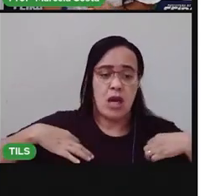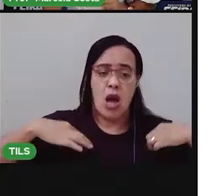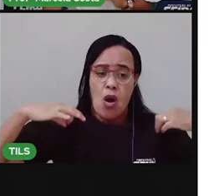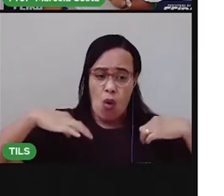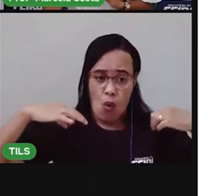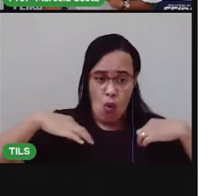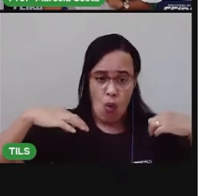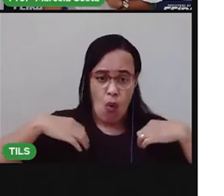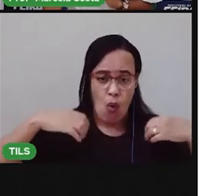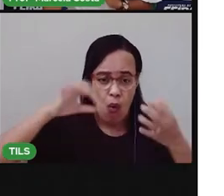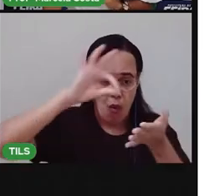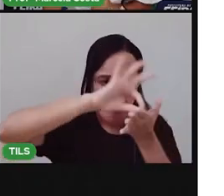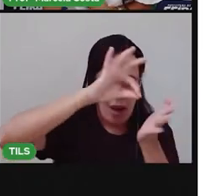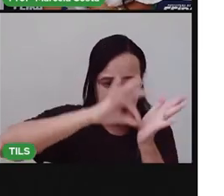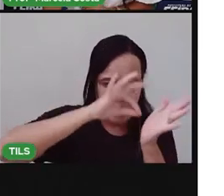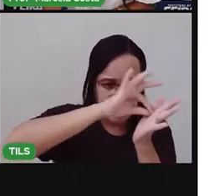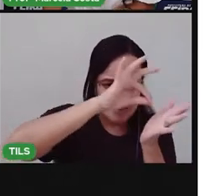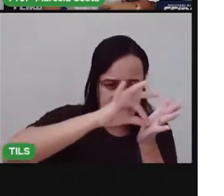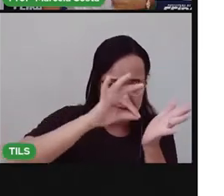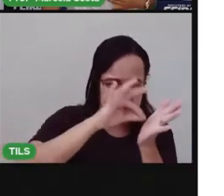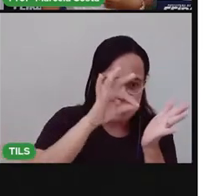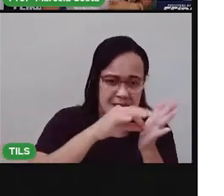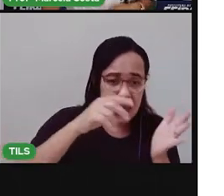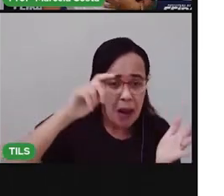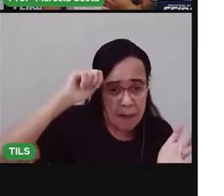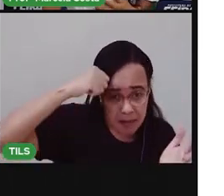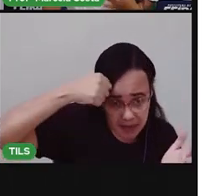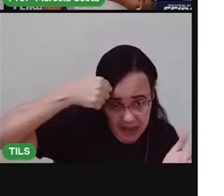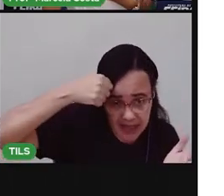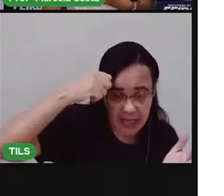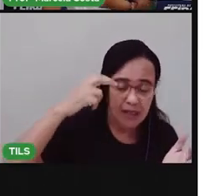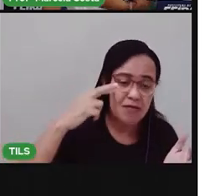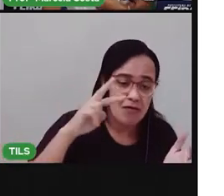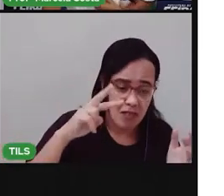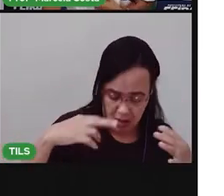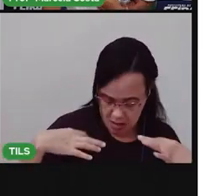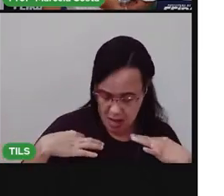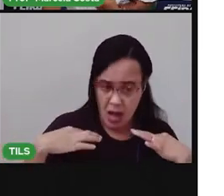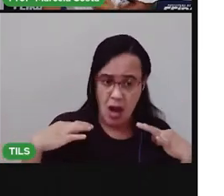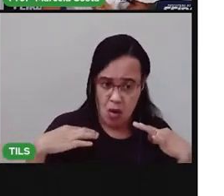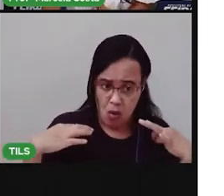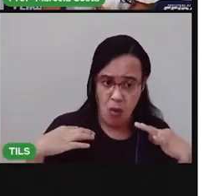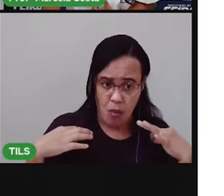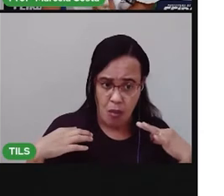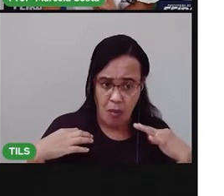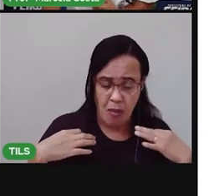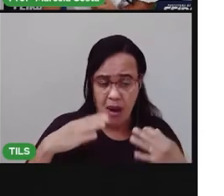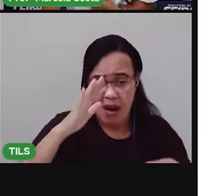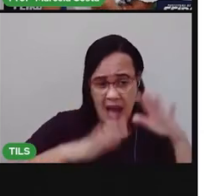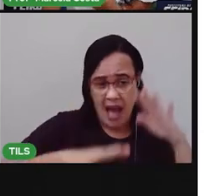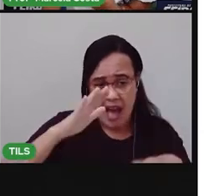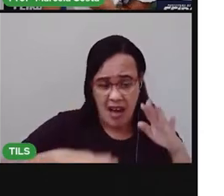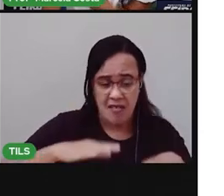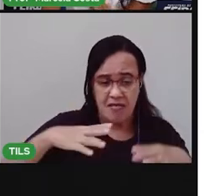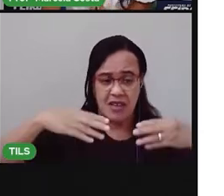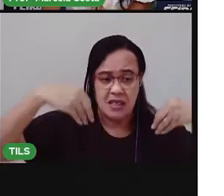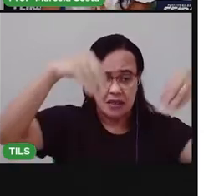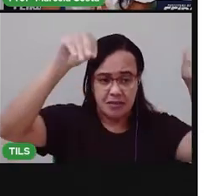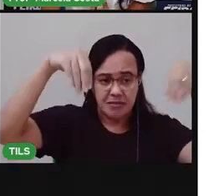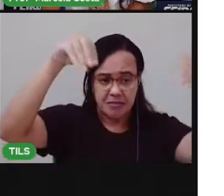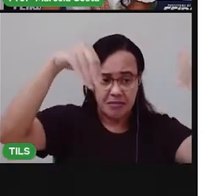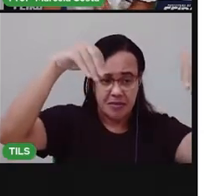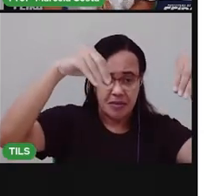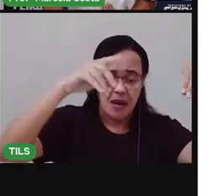esses pontinhos pretos que às vezes aparece na roupa que que não secou direito na roupa que não foi